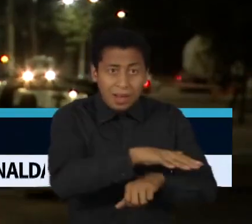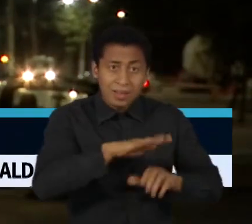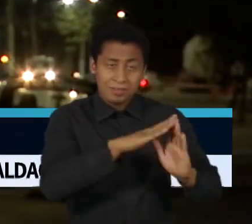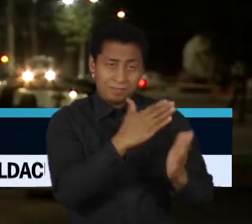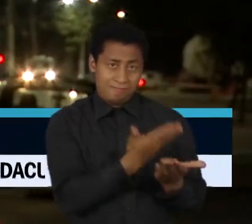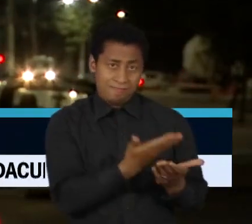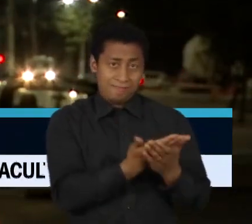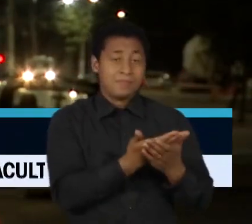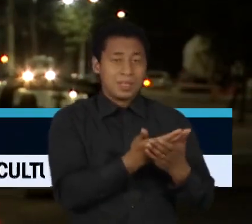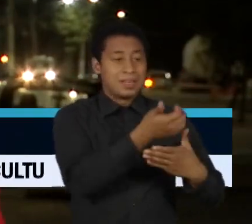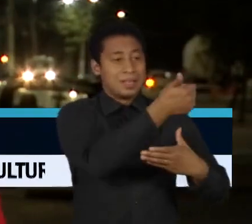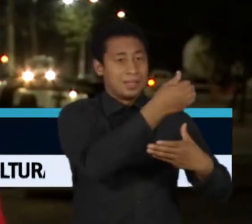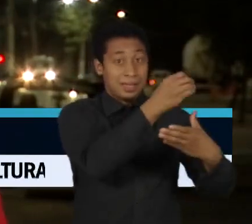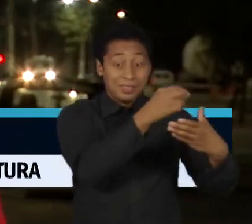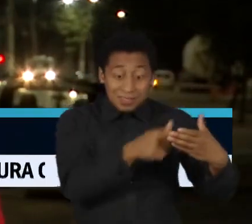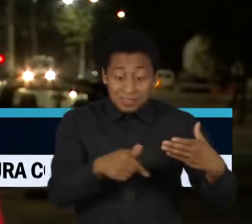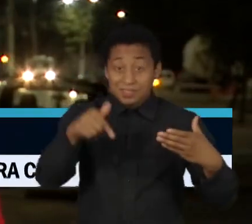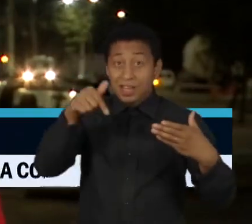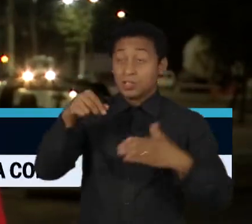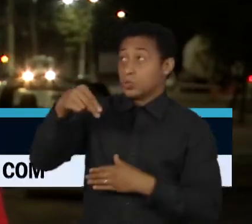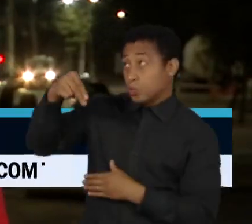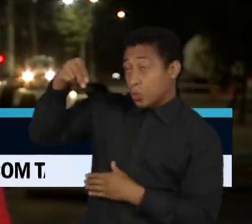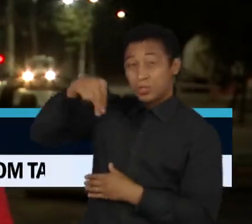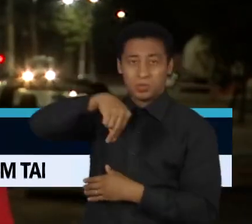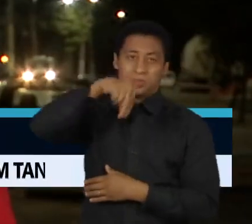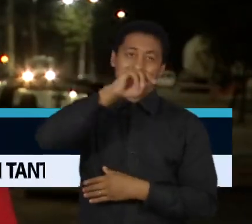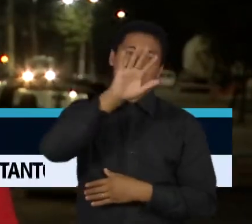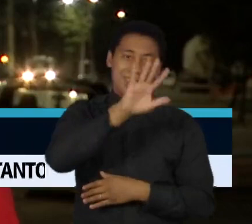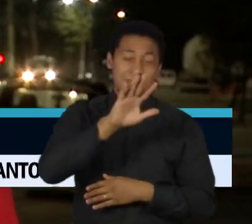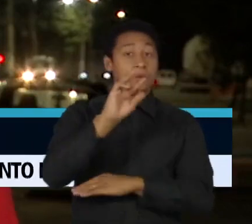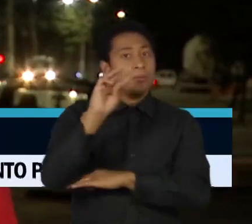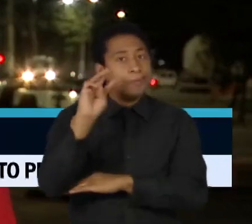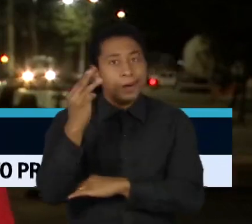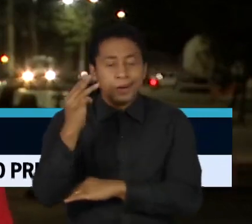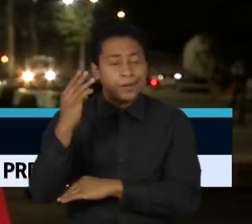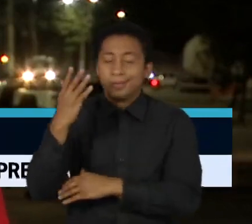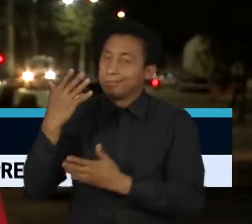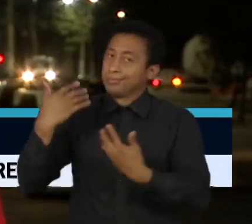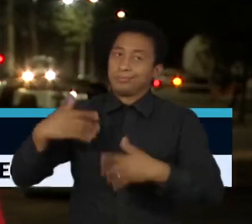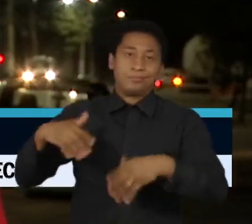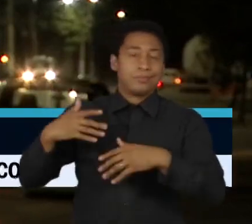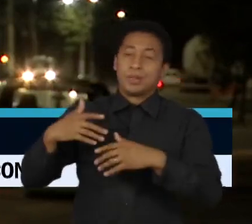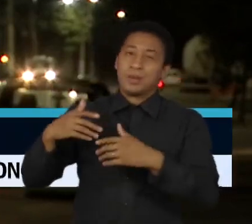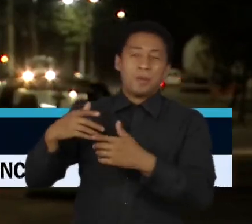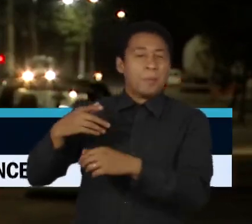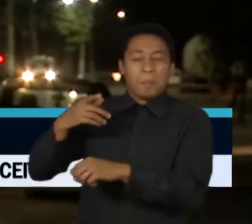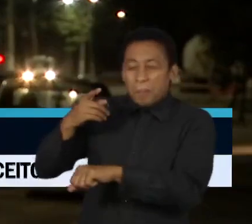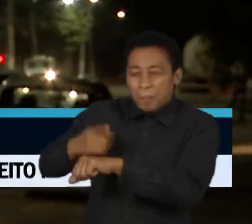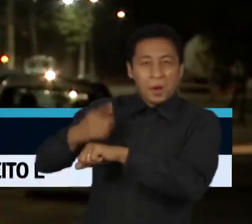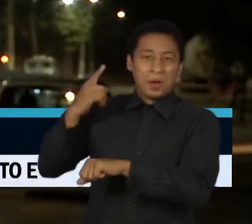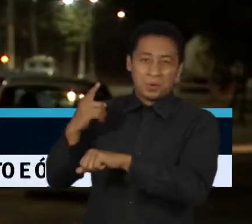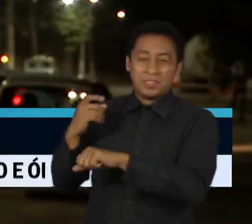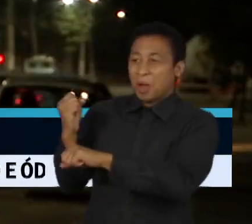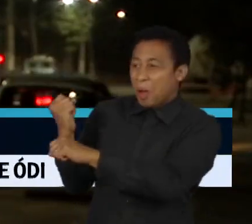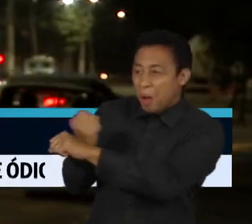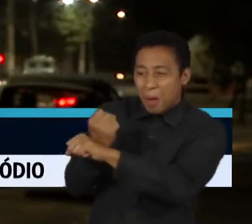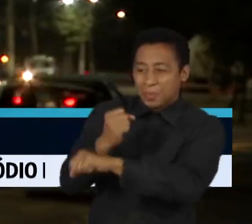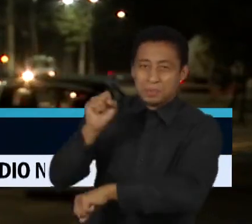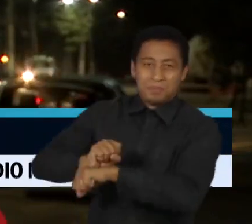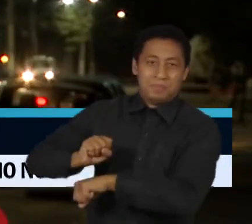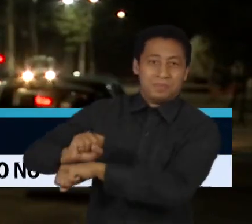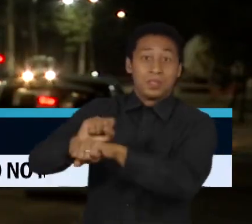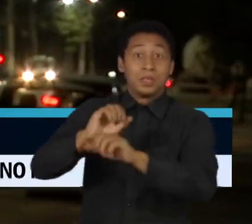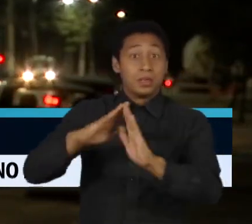dez estão no norte e nordeste do país. O Maranhão lidera o ranking. São escolas e creches que poderiam fazer a diferença